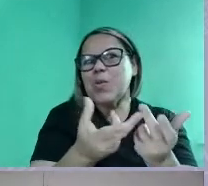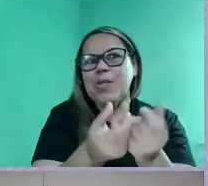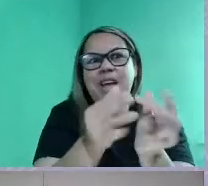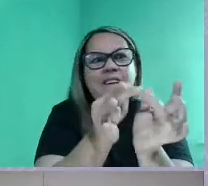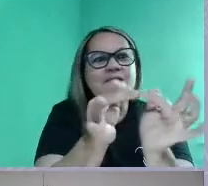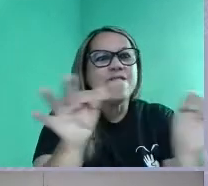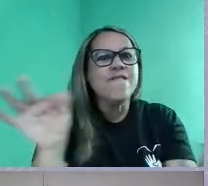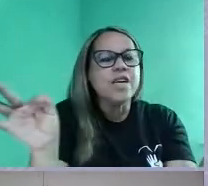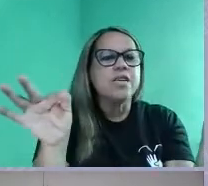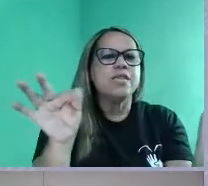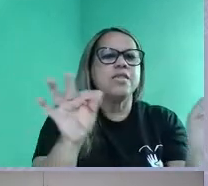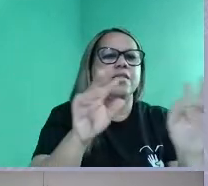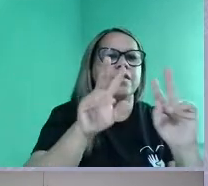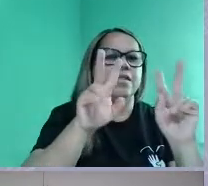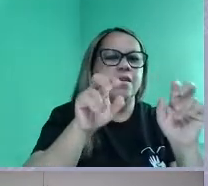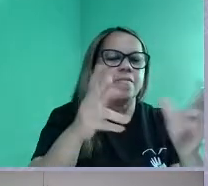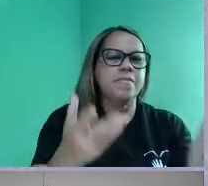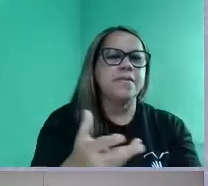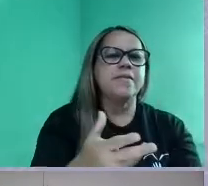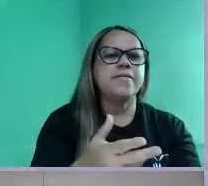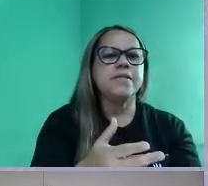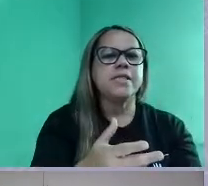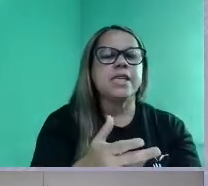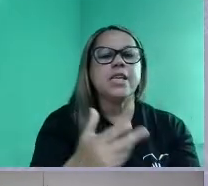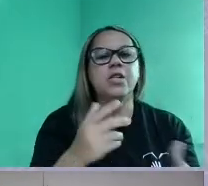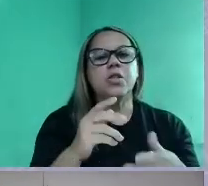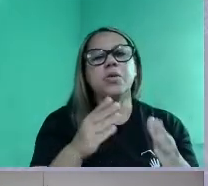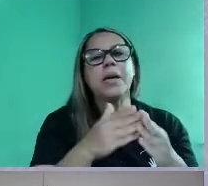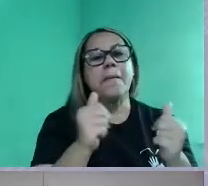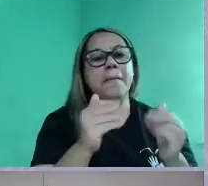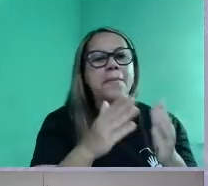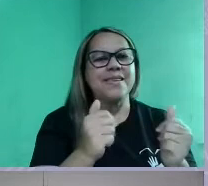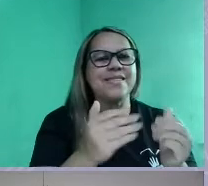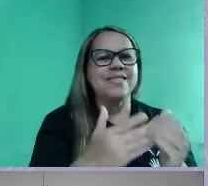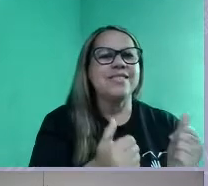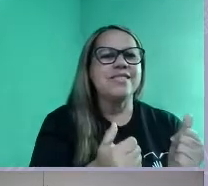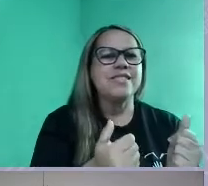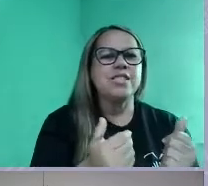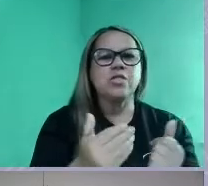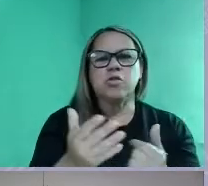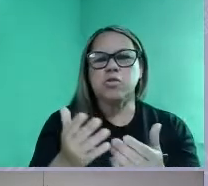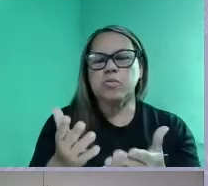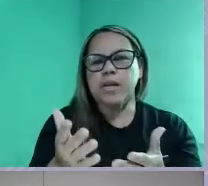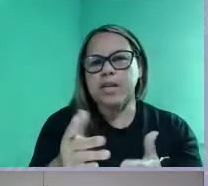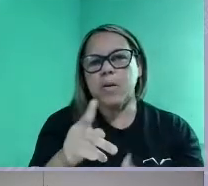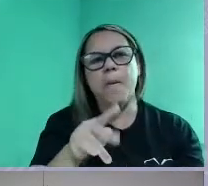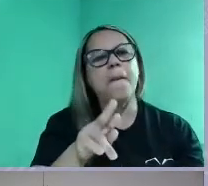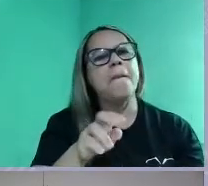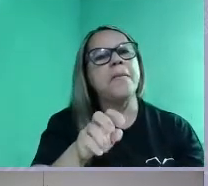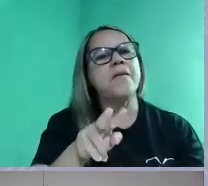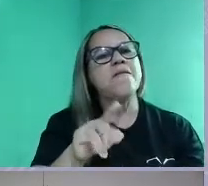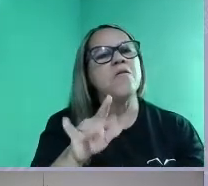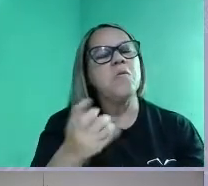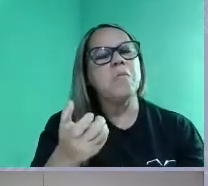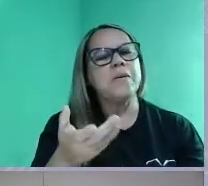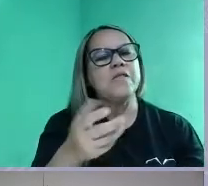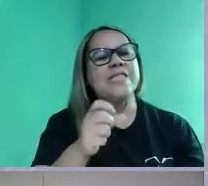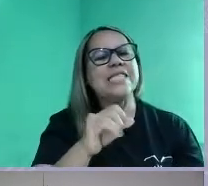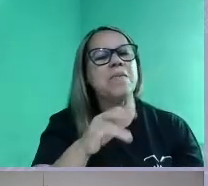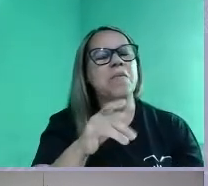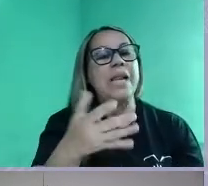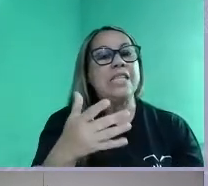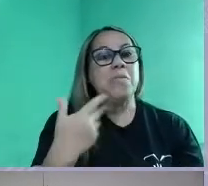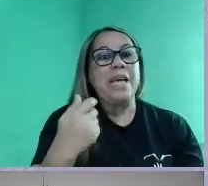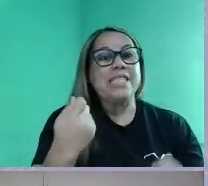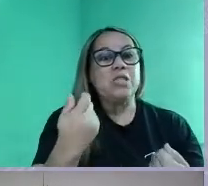temática da solicitação do Prefup, né? Do simulado, certo? Então, essas palavras têm que